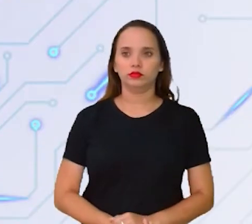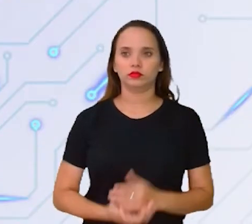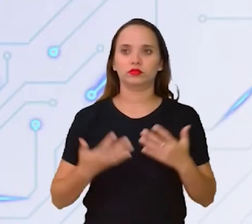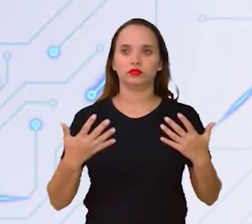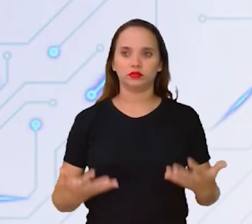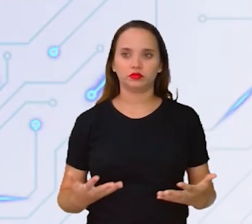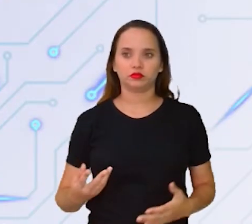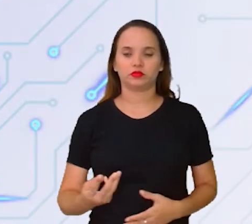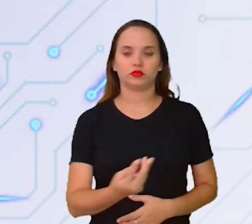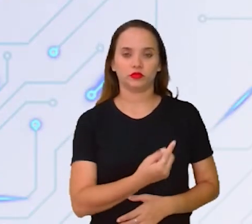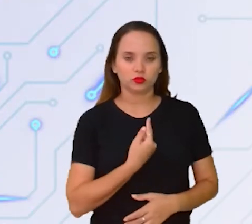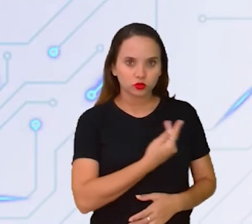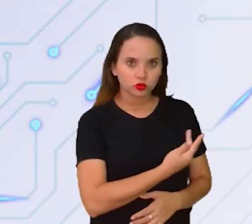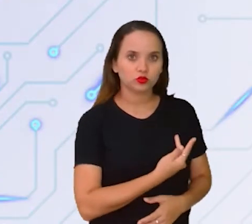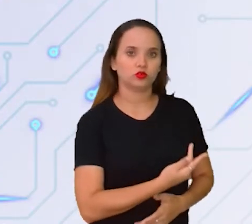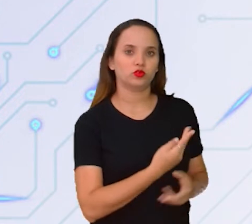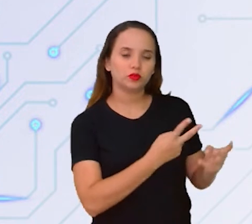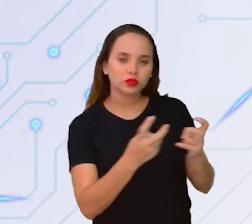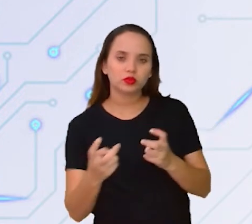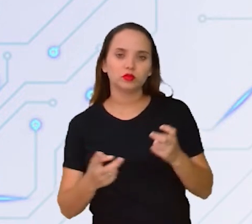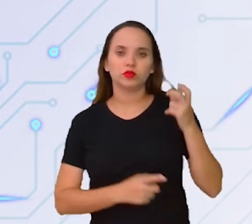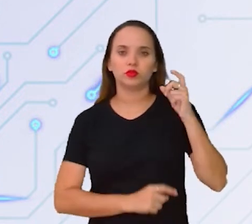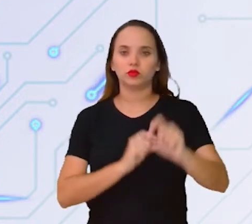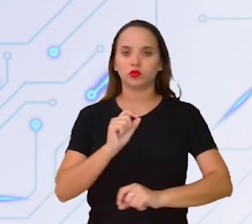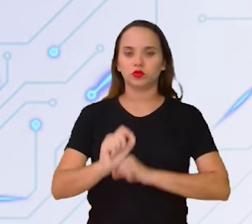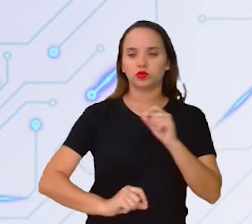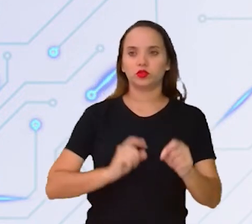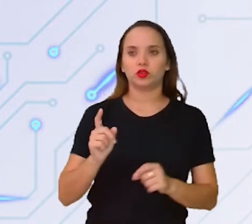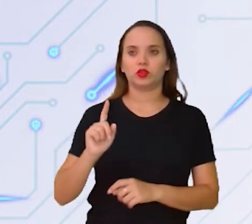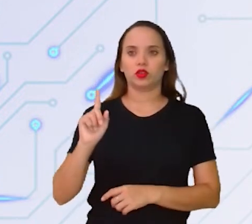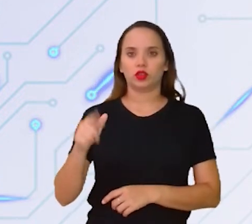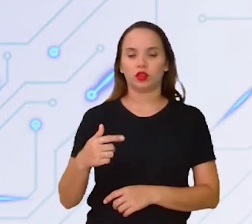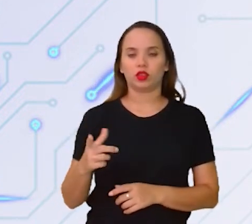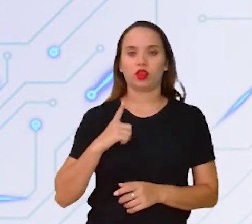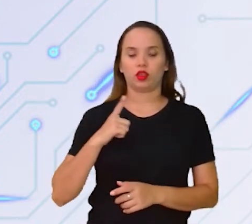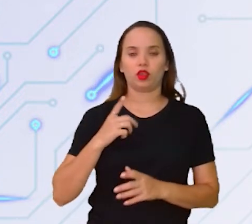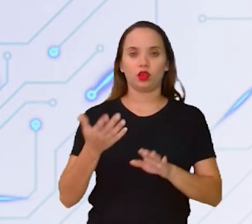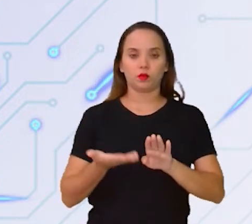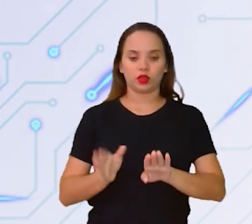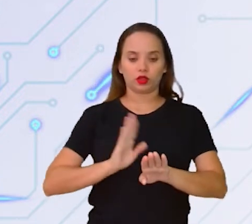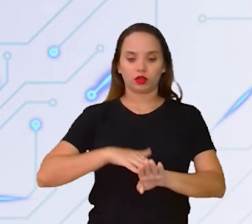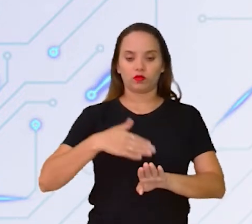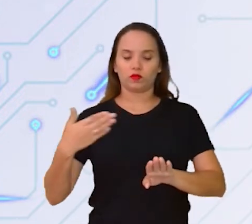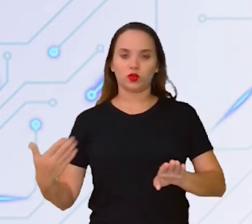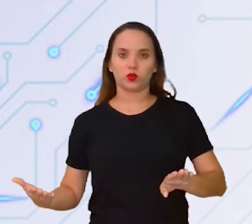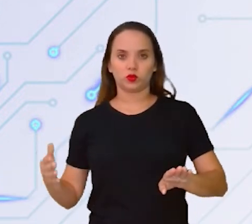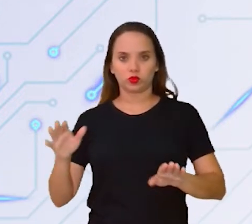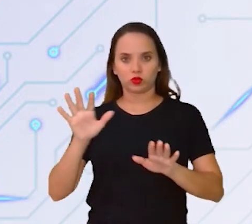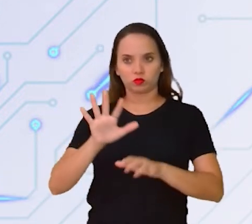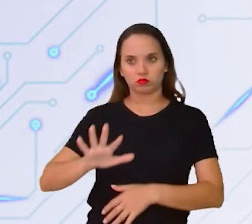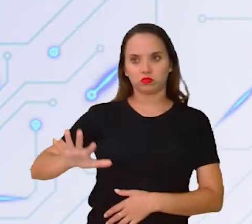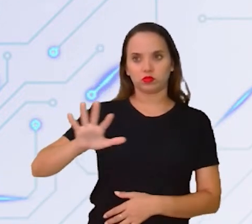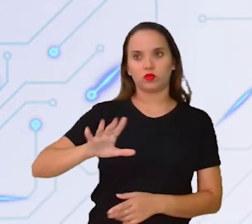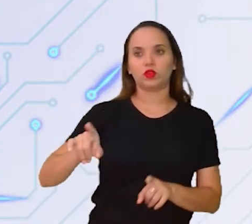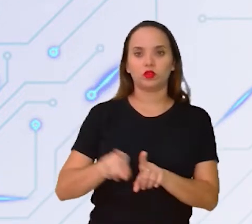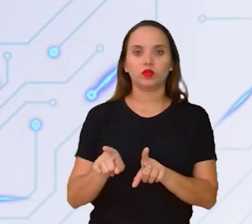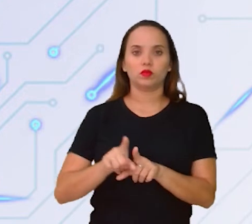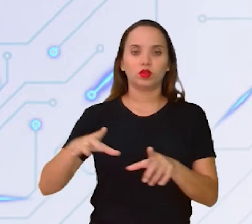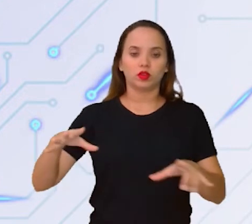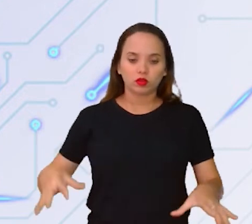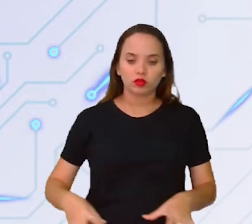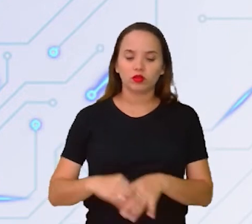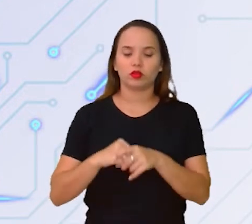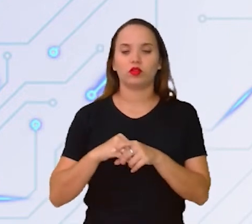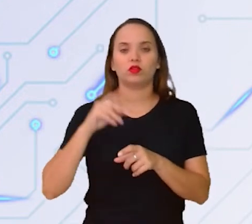gente vai observar que o hardware, ele é essa parte física e existe o que a gente está chamando na aula de hoje de uma arquitetura